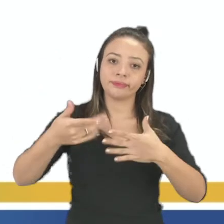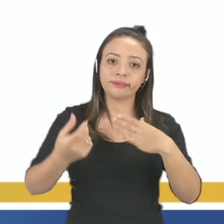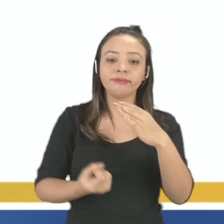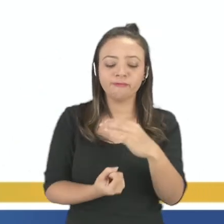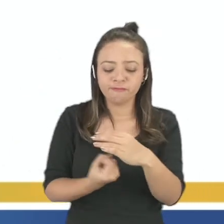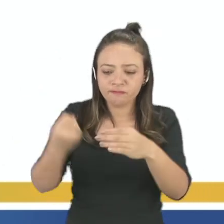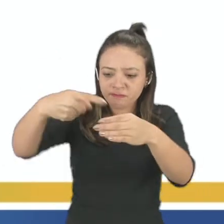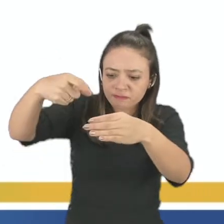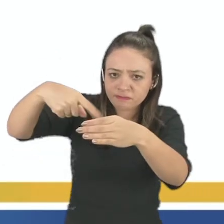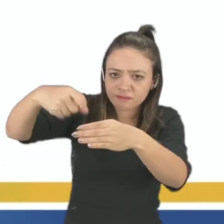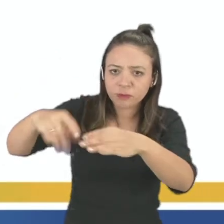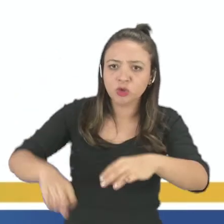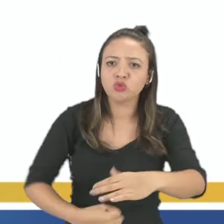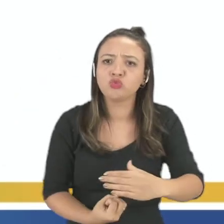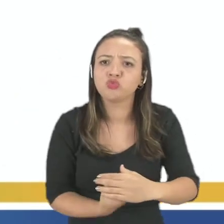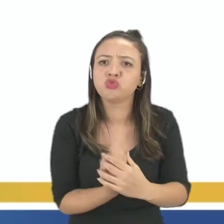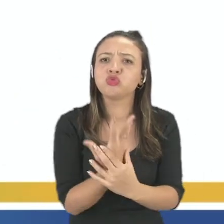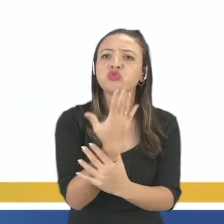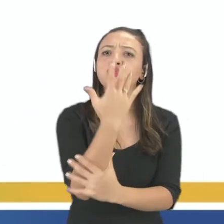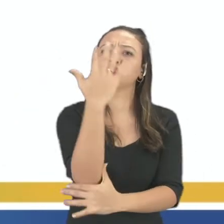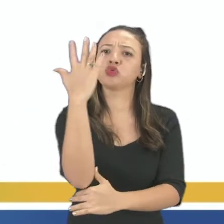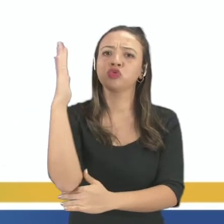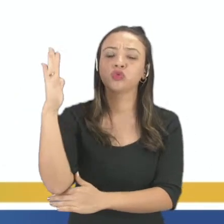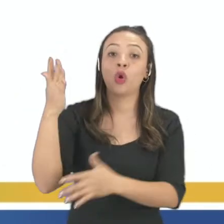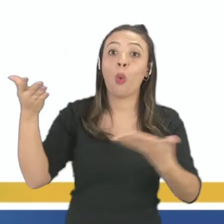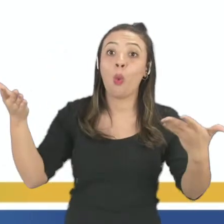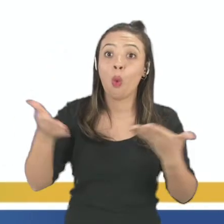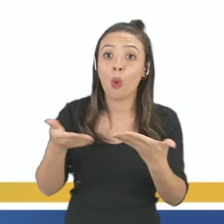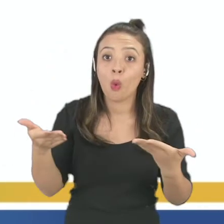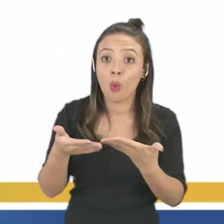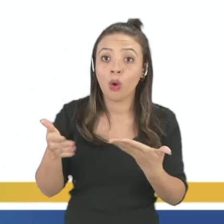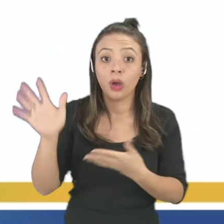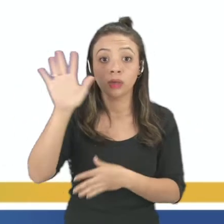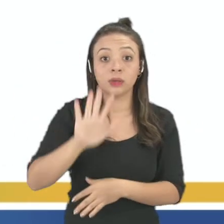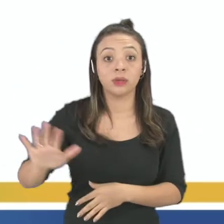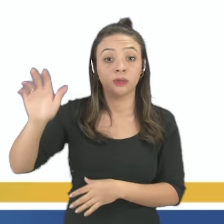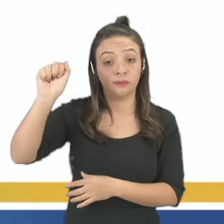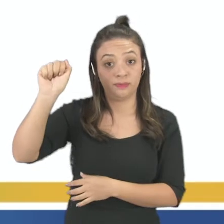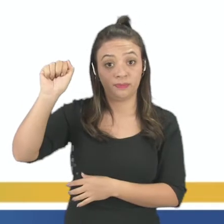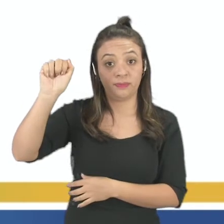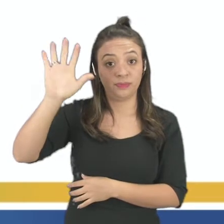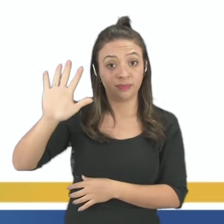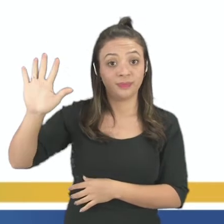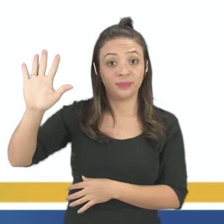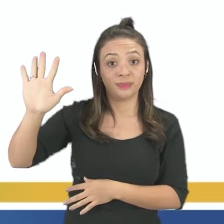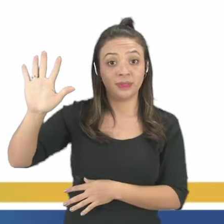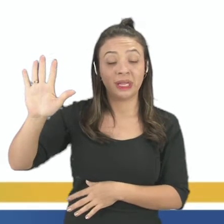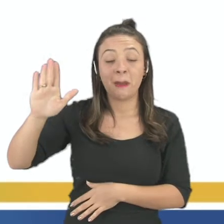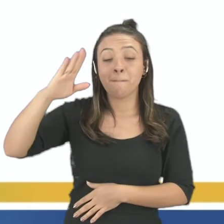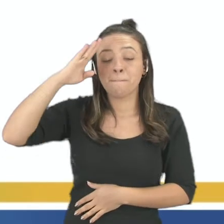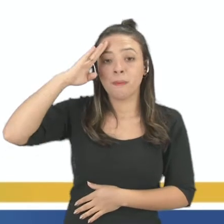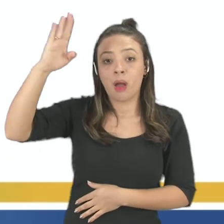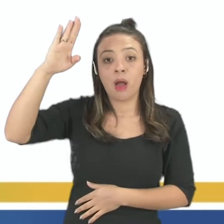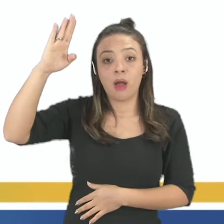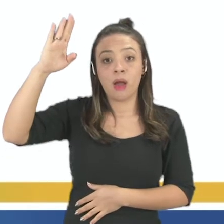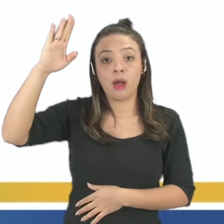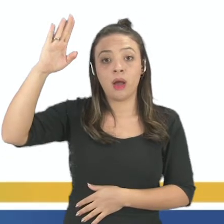plenamente. E hoje a Ásia é considerada um dos maiores produtores de